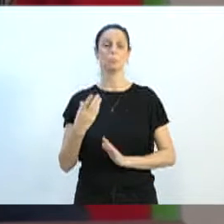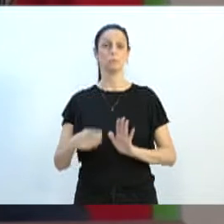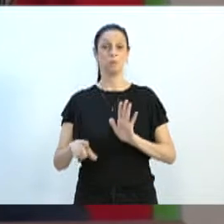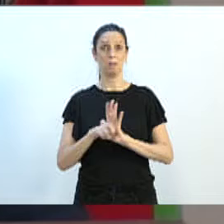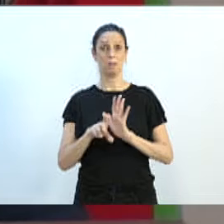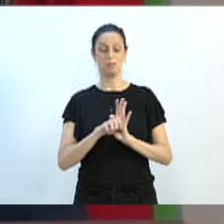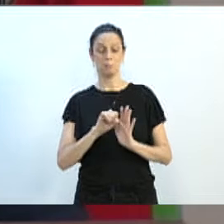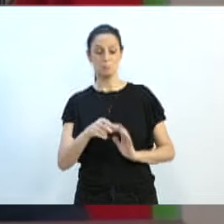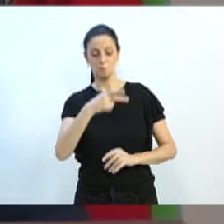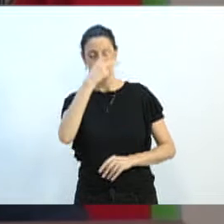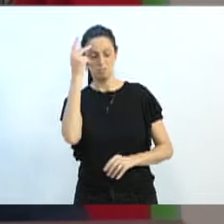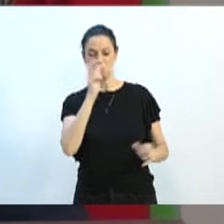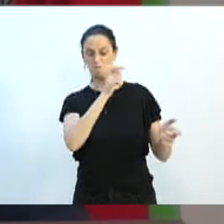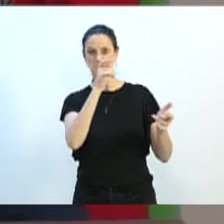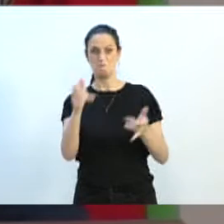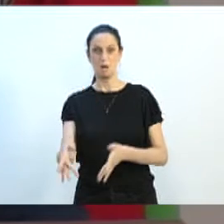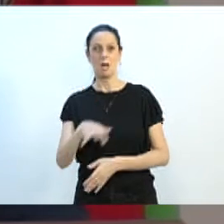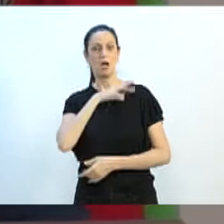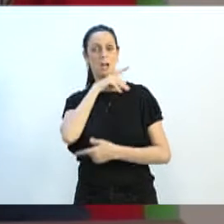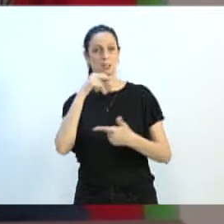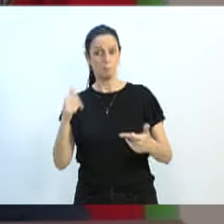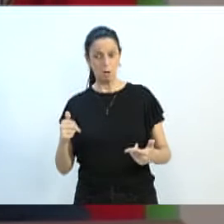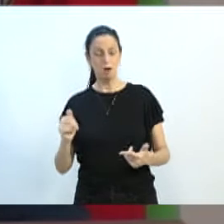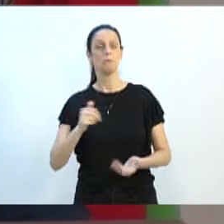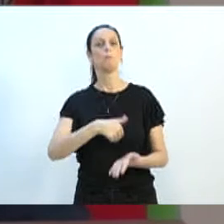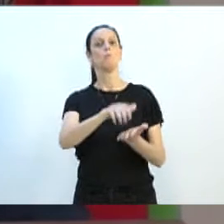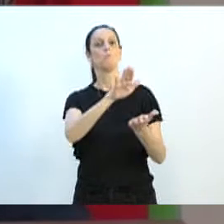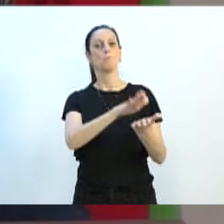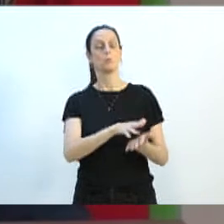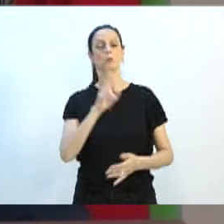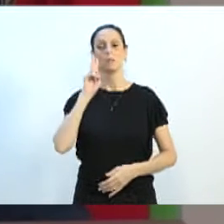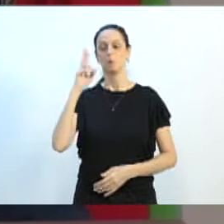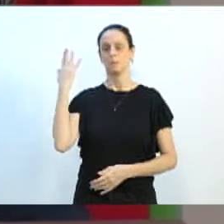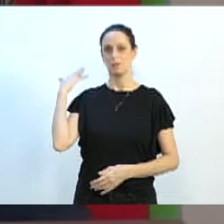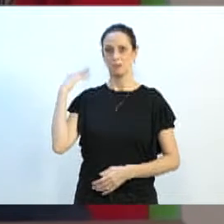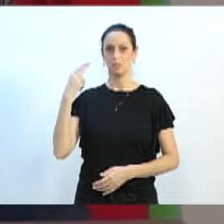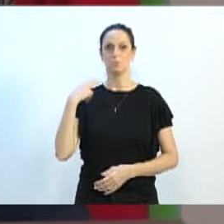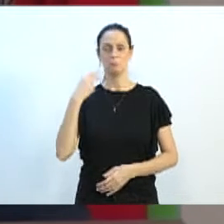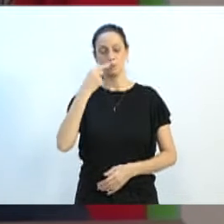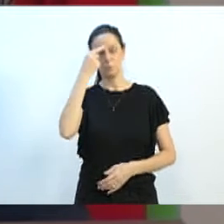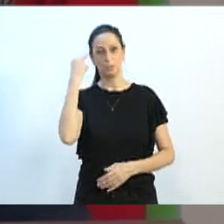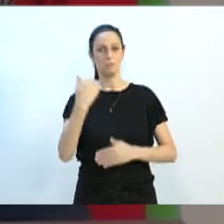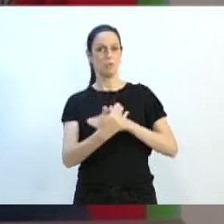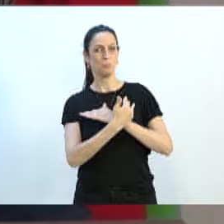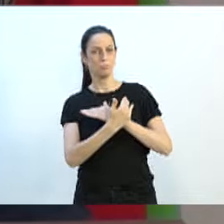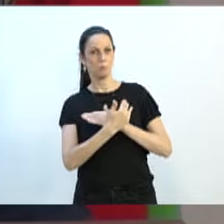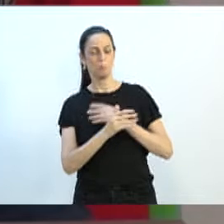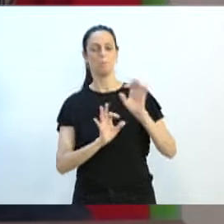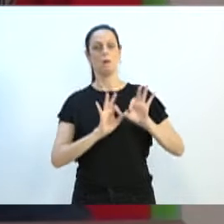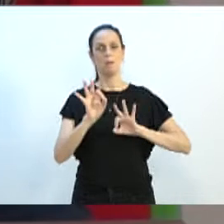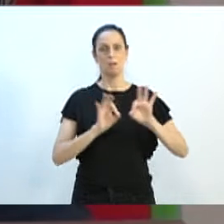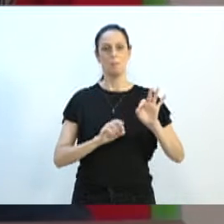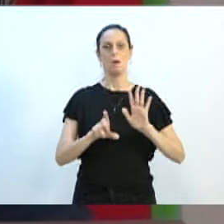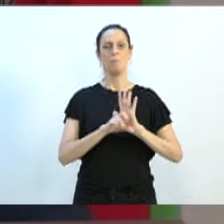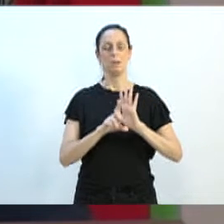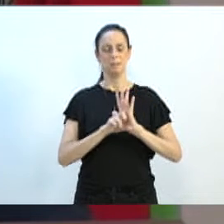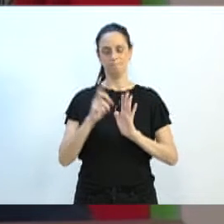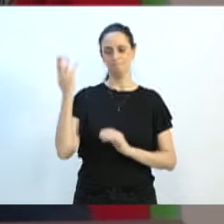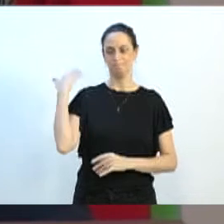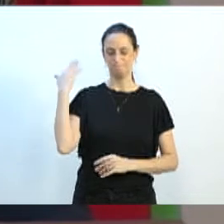abandono, inclusive faço esse reconhecimento, o vereadorito me ajudou no processo de aprovação aqui, de aperfeiçoamento da legislação naquele período.